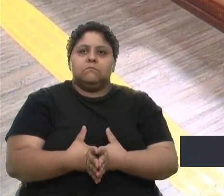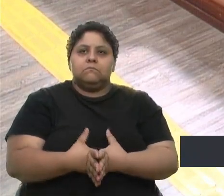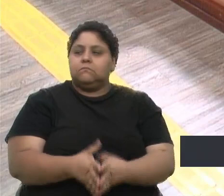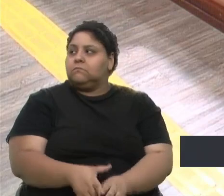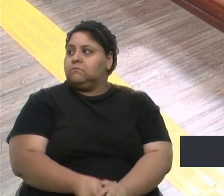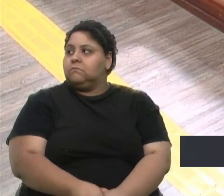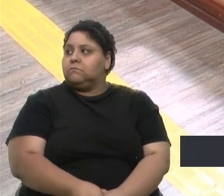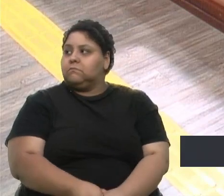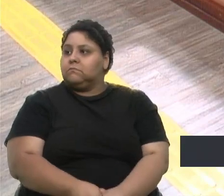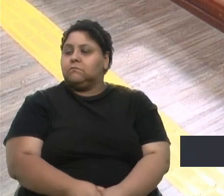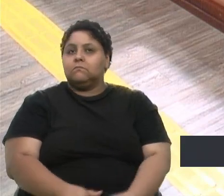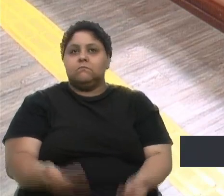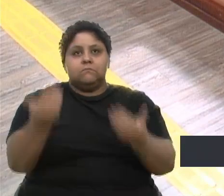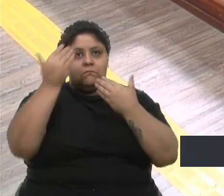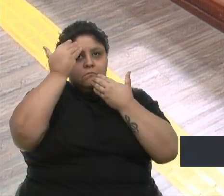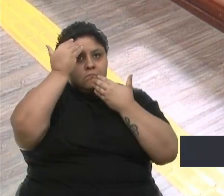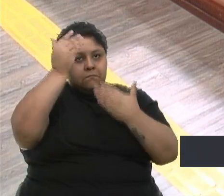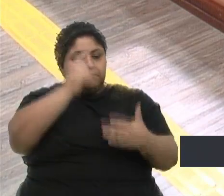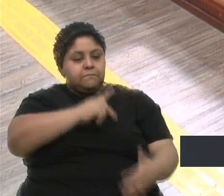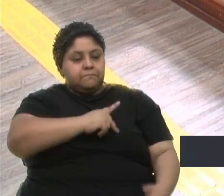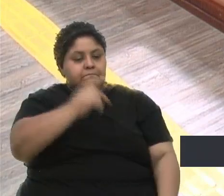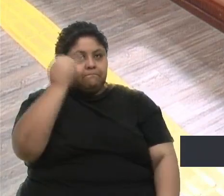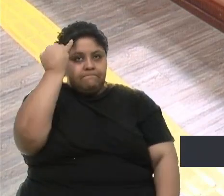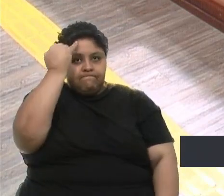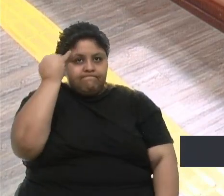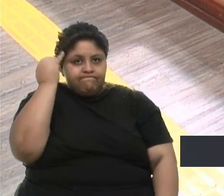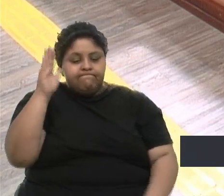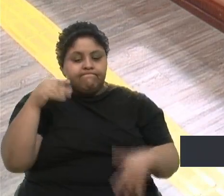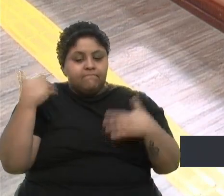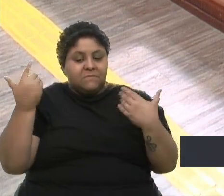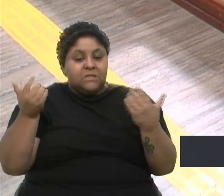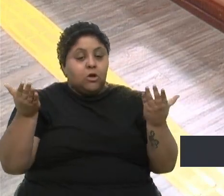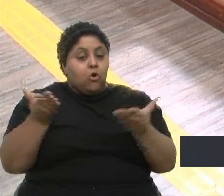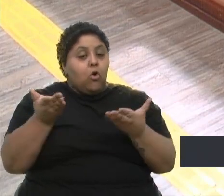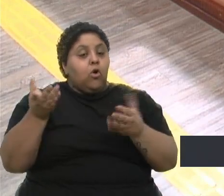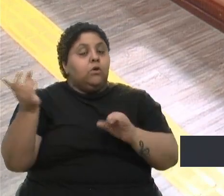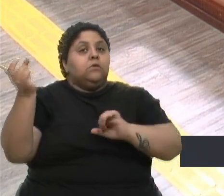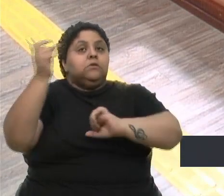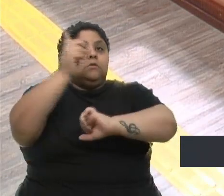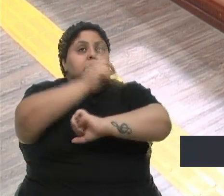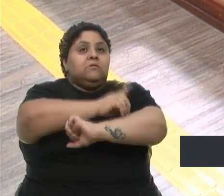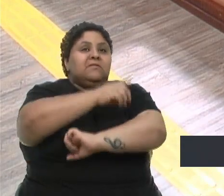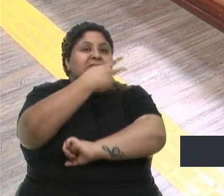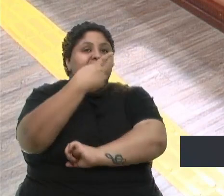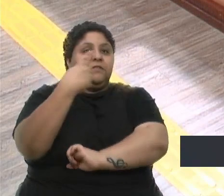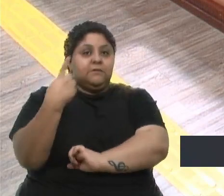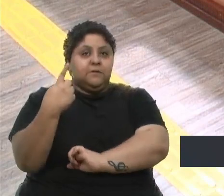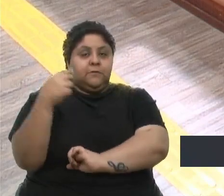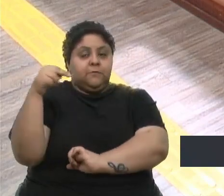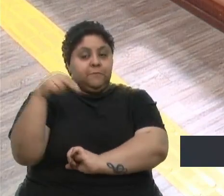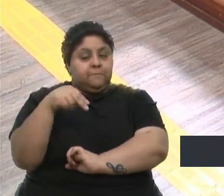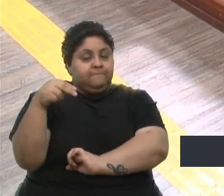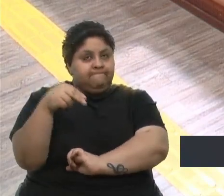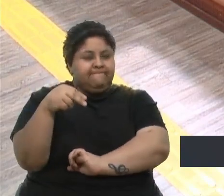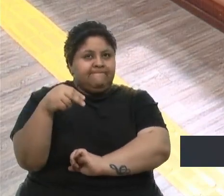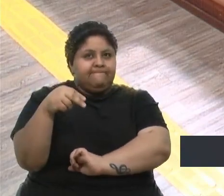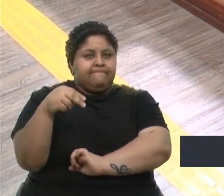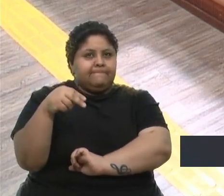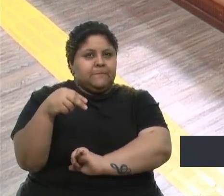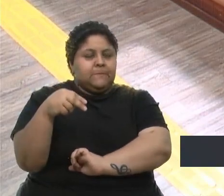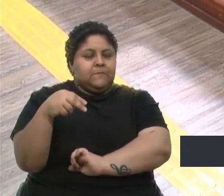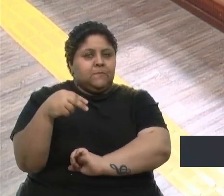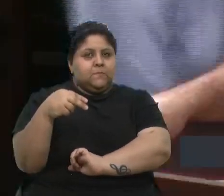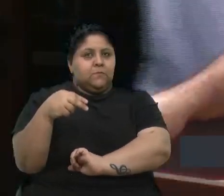Obrigado, presidente D'Ambrós. Então, hoje dia 21 de novembro. E